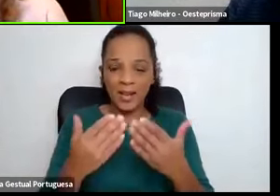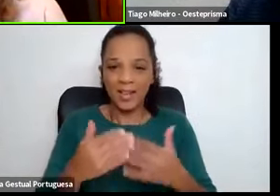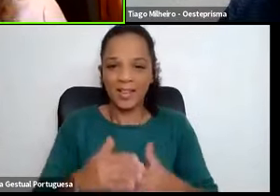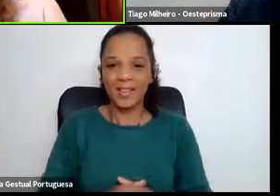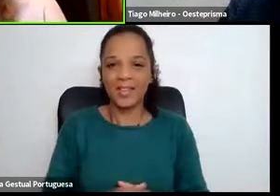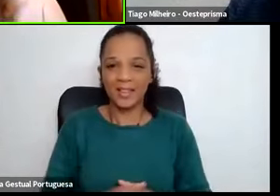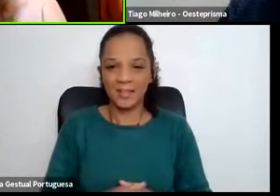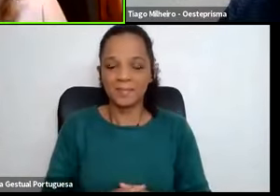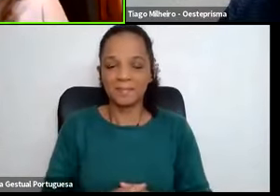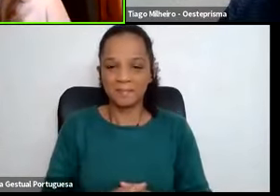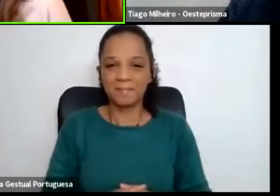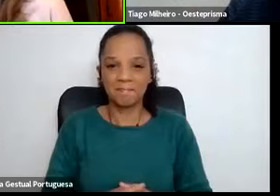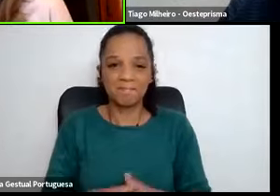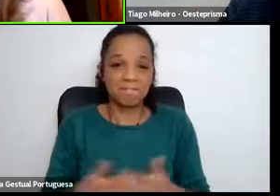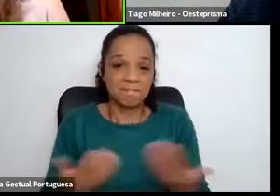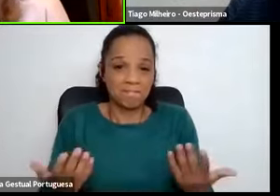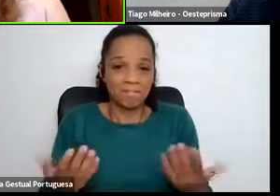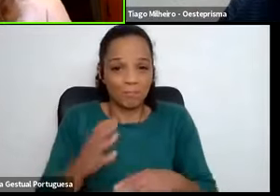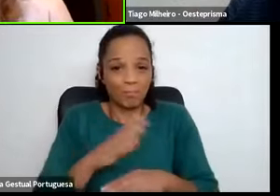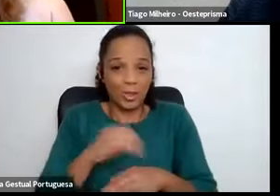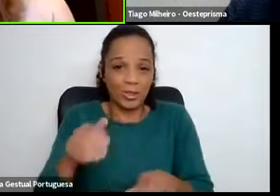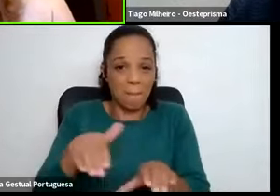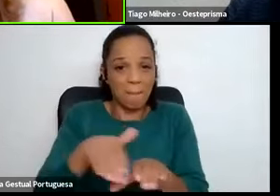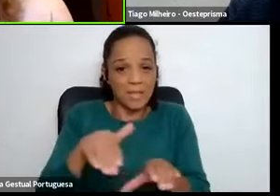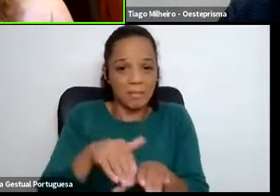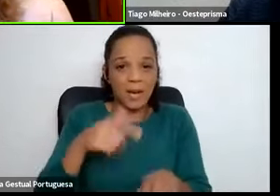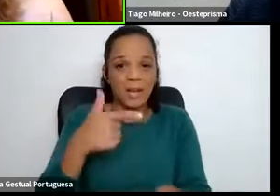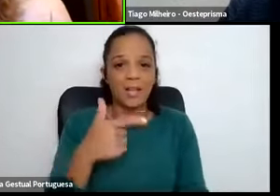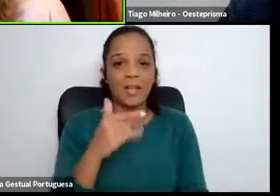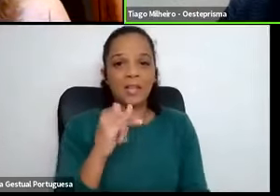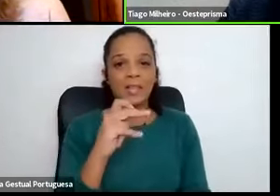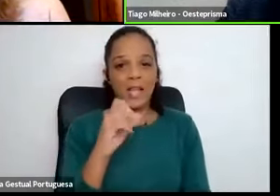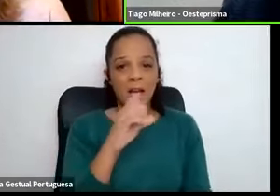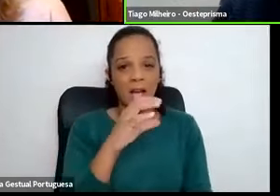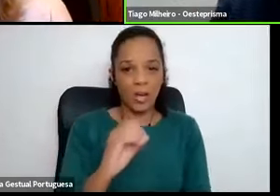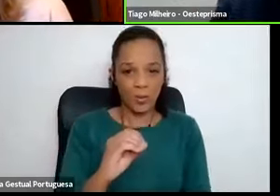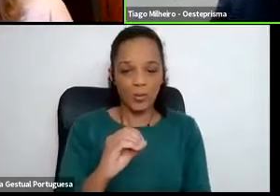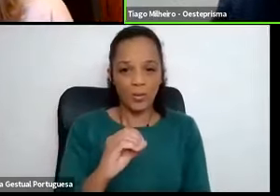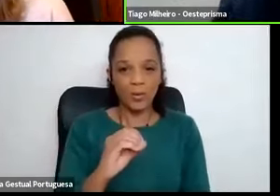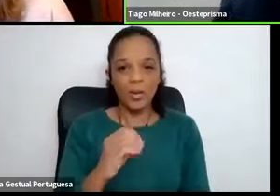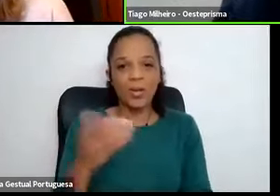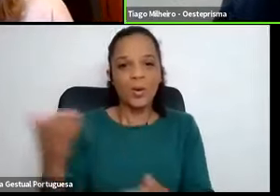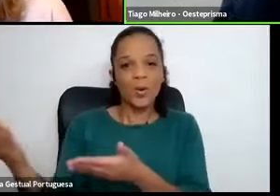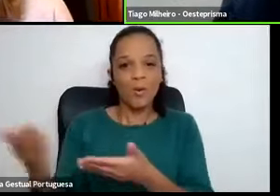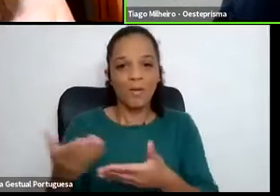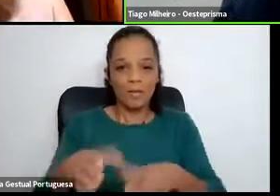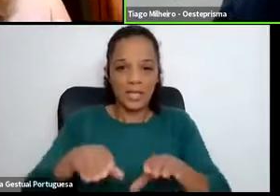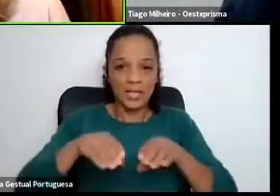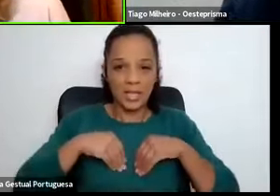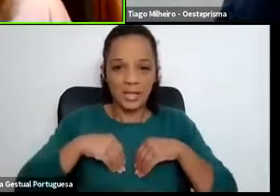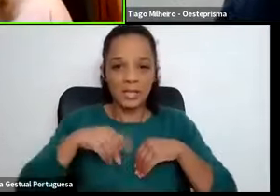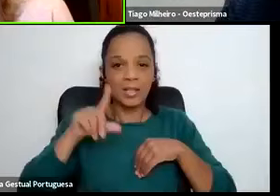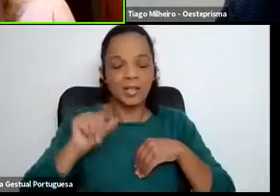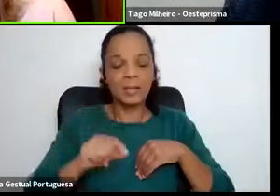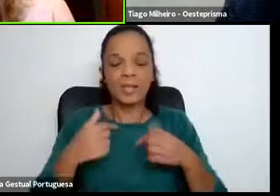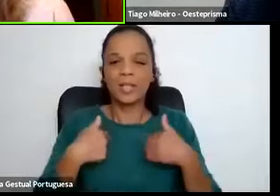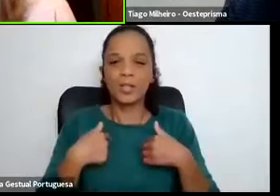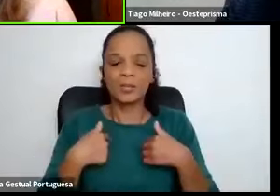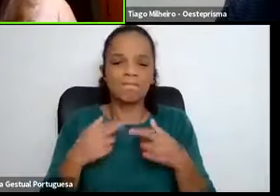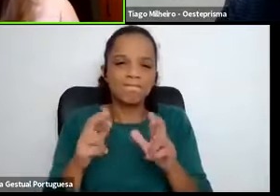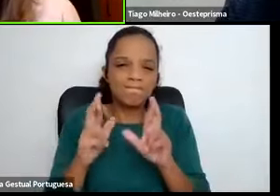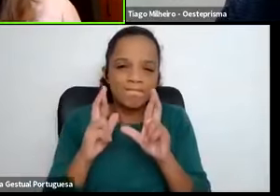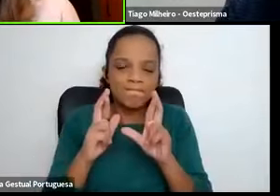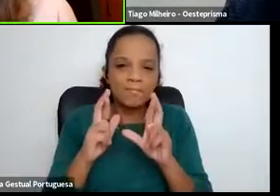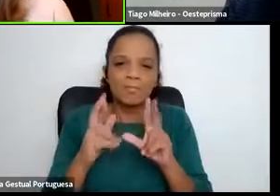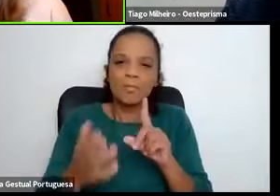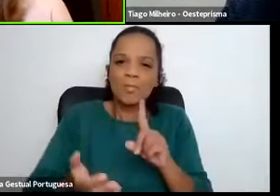estar presente, Tiago, por ter aceito este nosso convite. E desejo muito